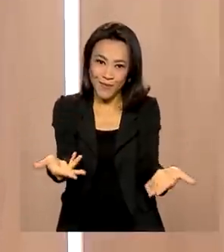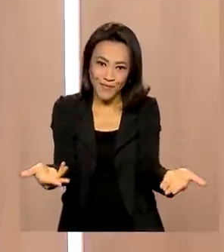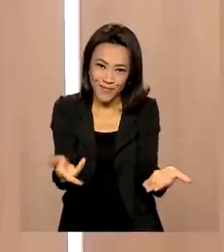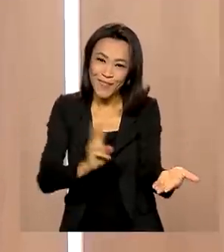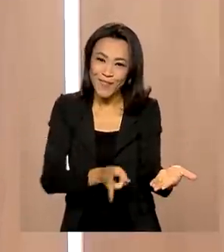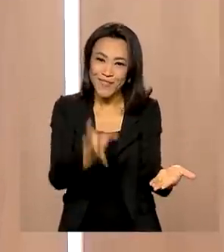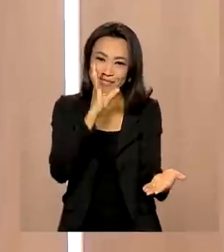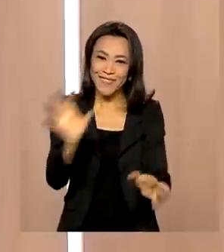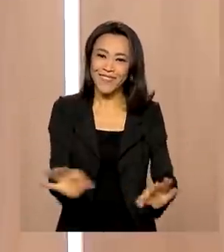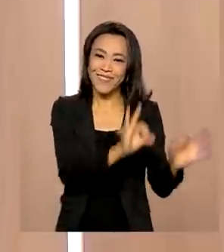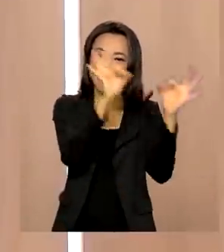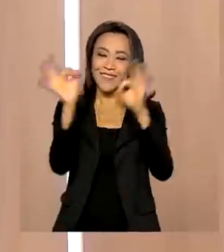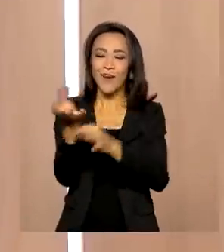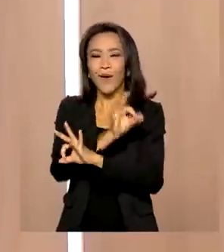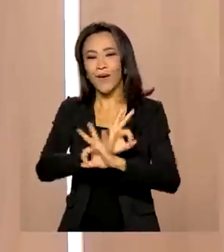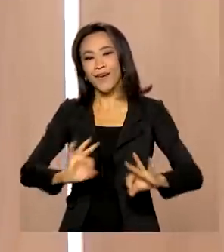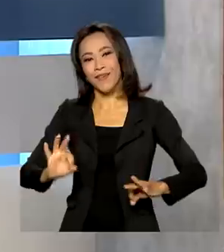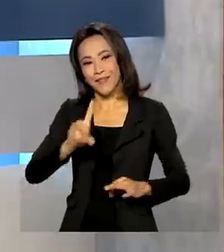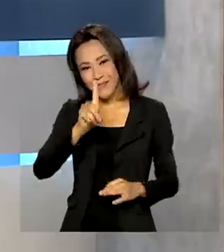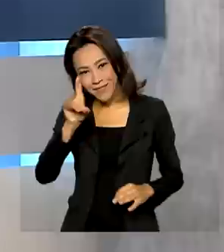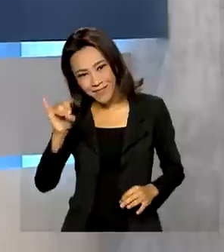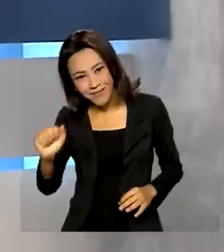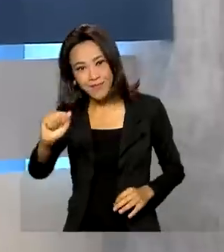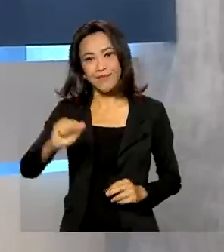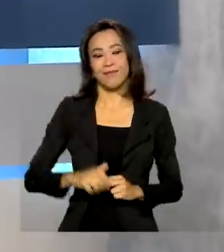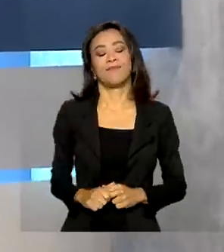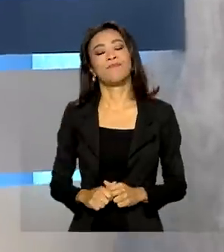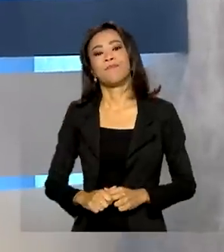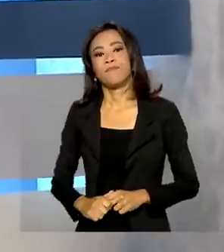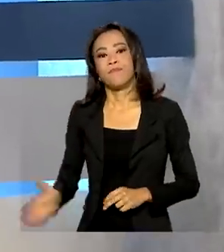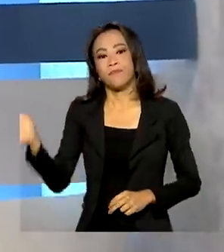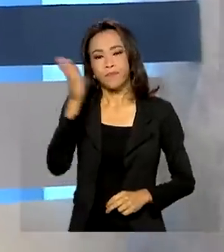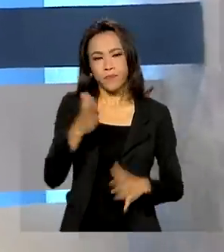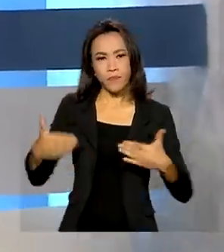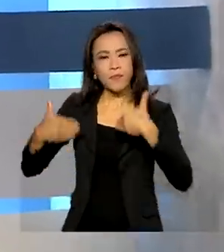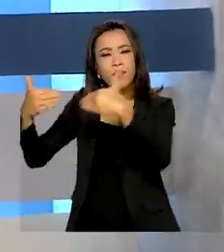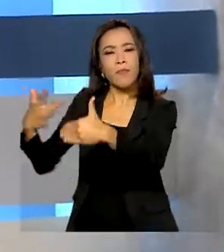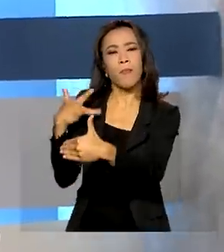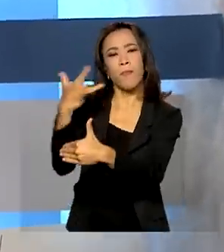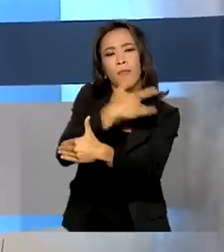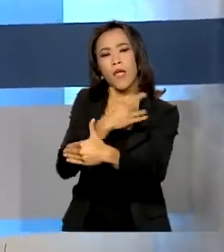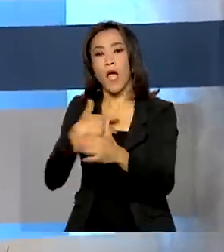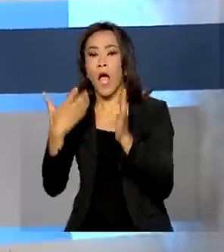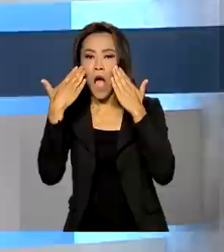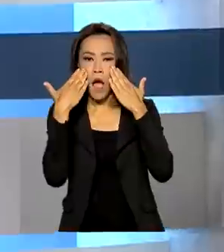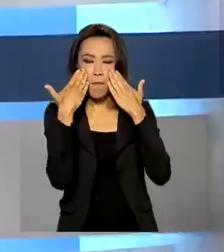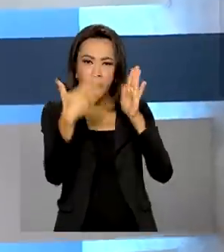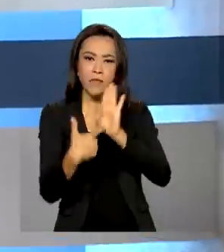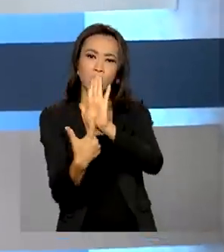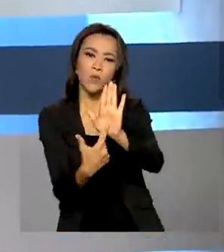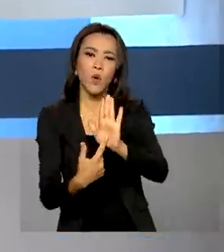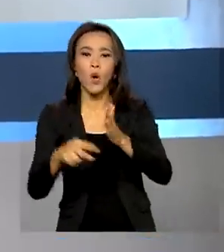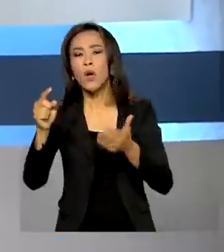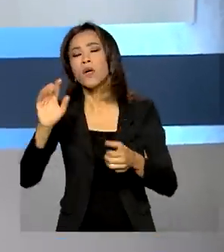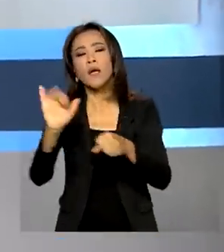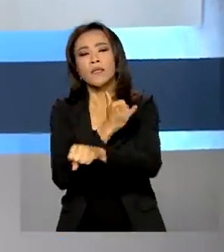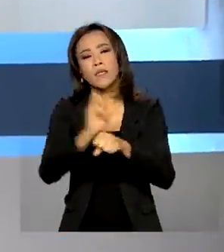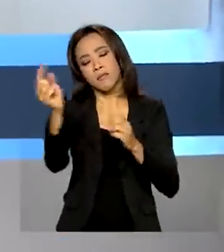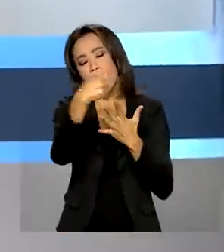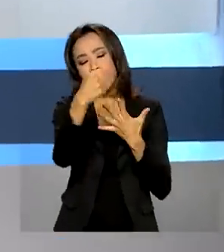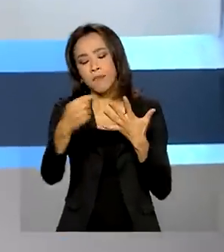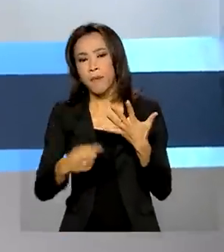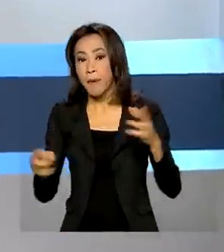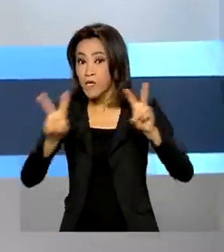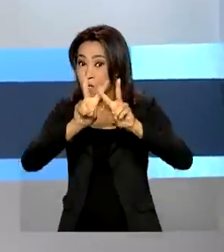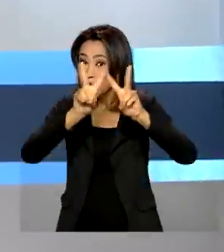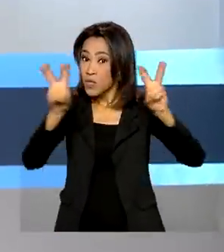continue conosco. Tenha um ótimo dia. O Ministério da Saúde apresentou as ações de vigilância para conter os casos de